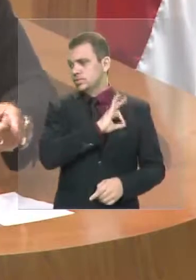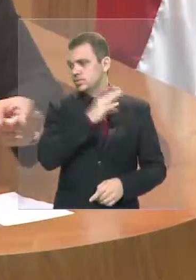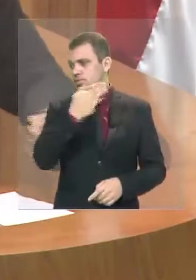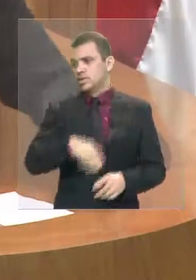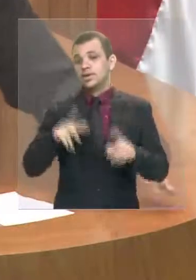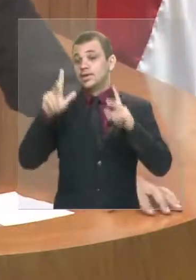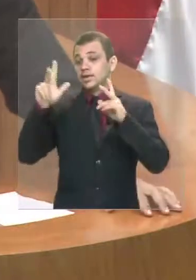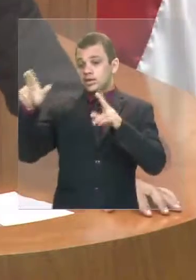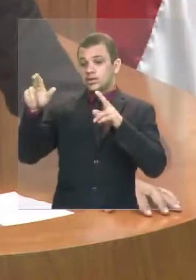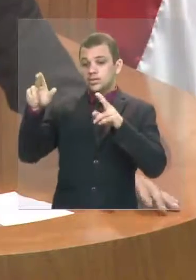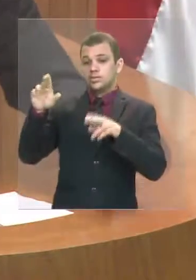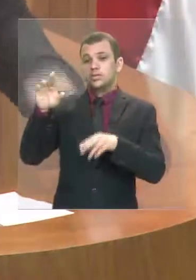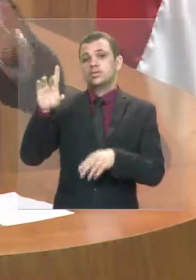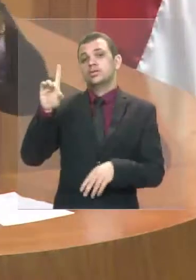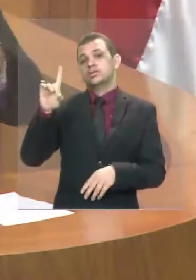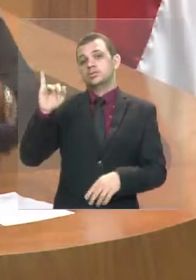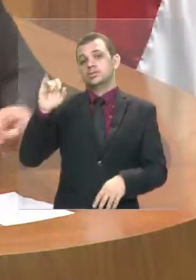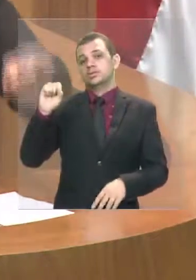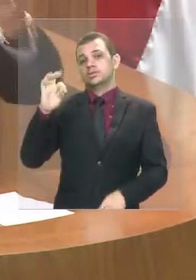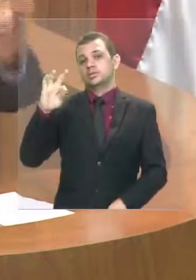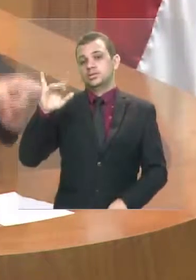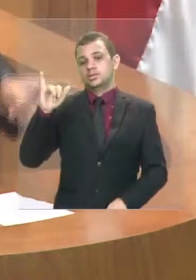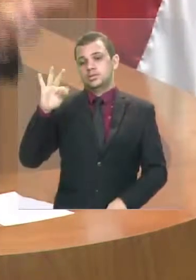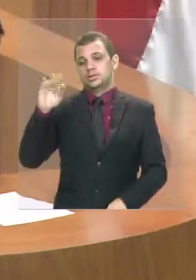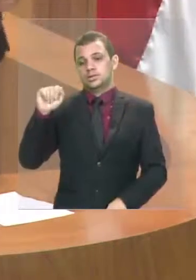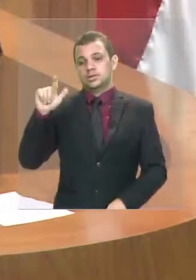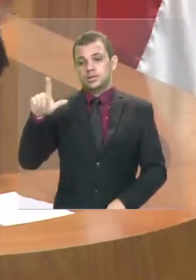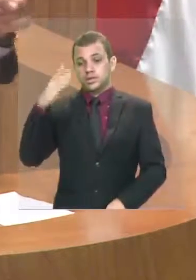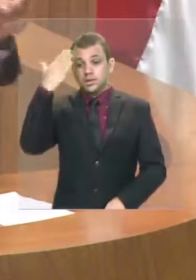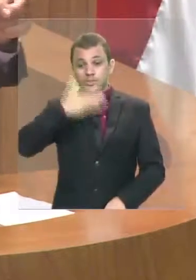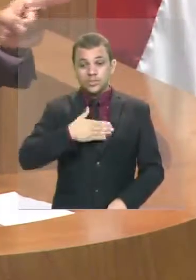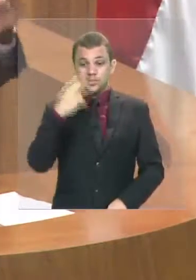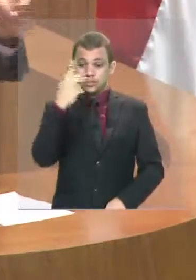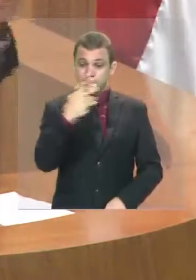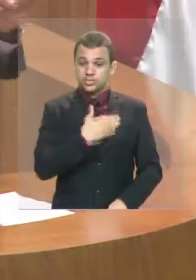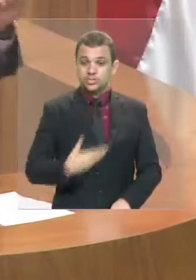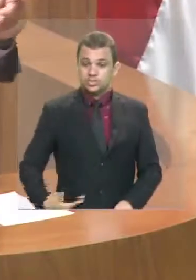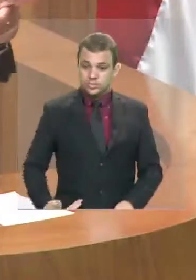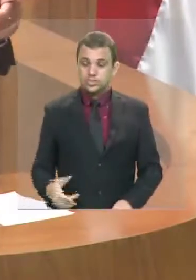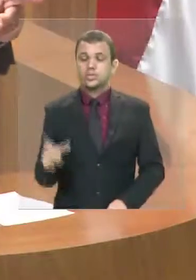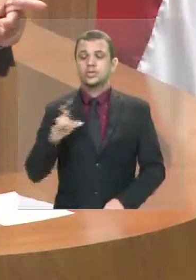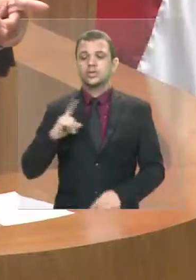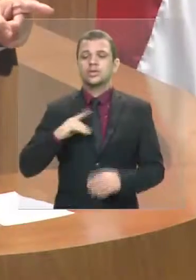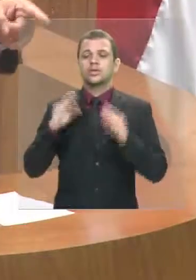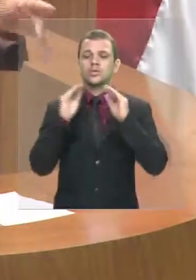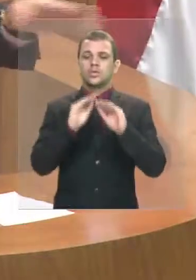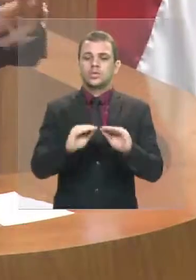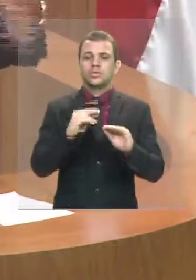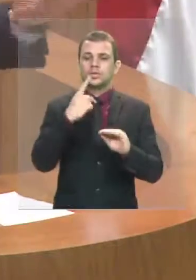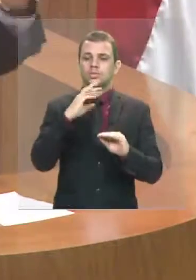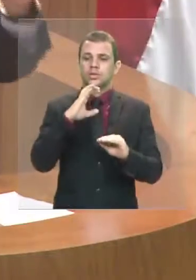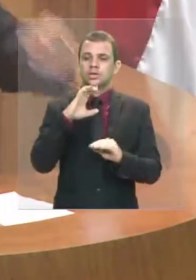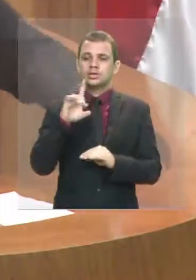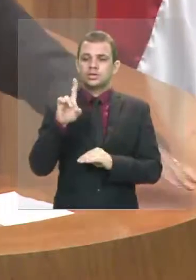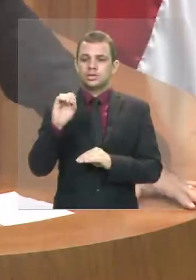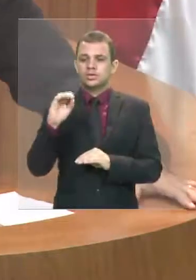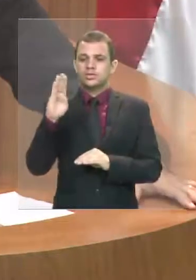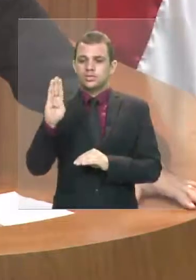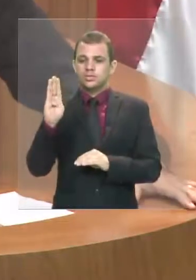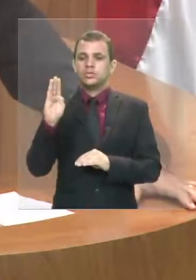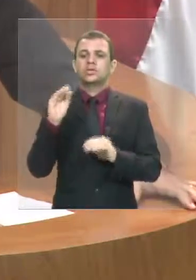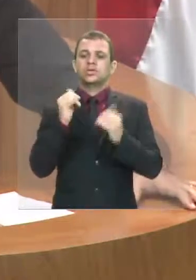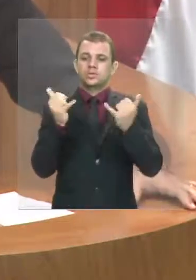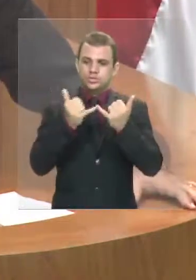do seu governador. E isso está, inclusive, no portal do PCdoB, portal vermelho, portal não sei das quantas lá.